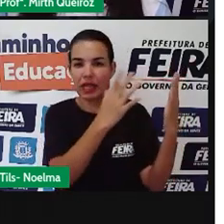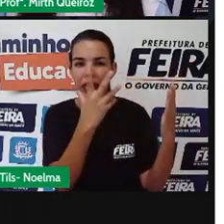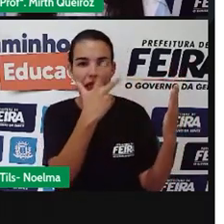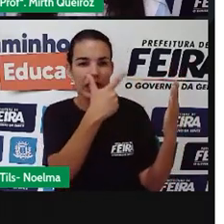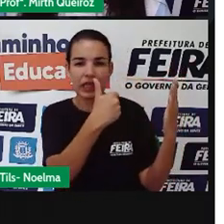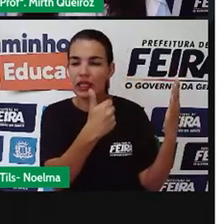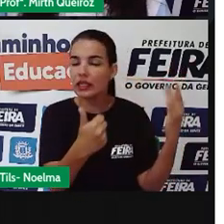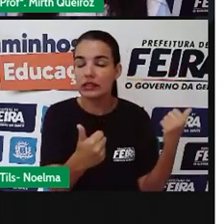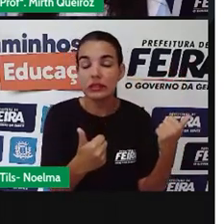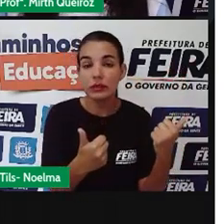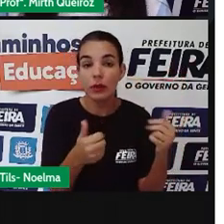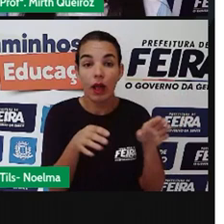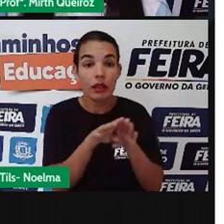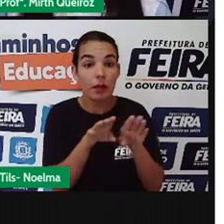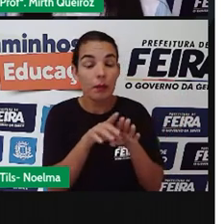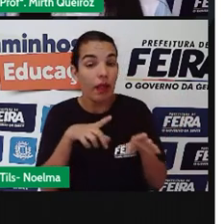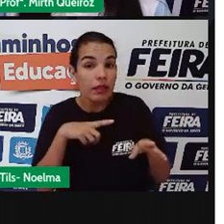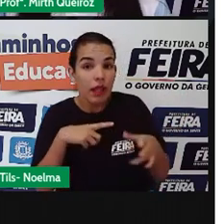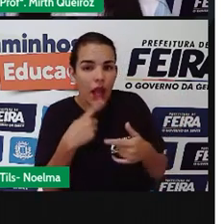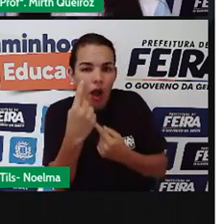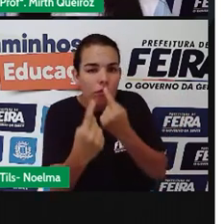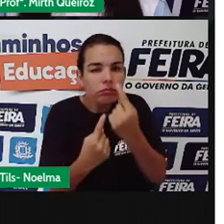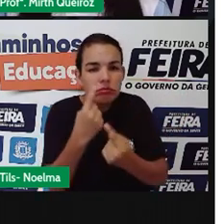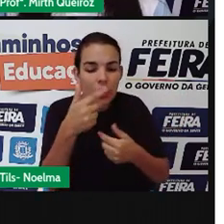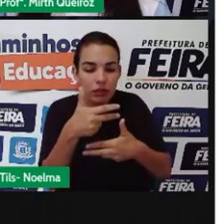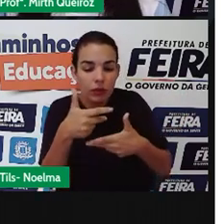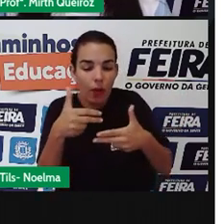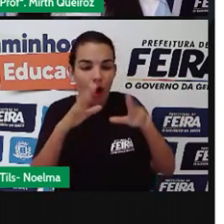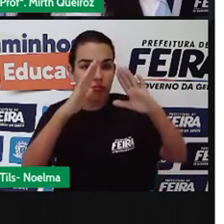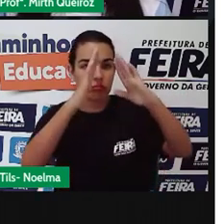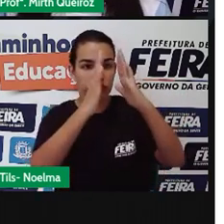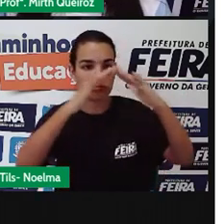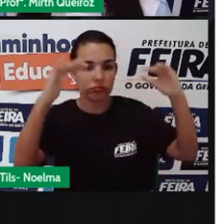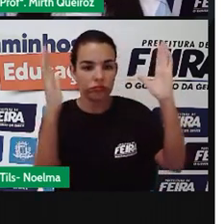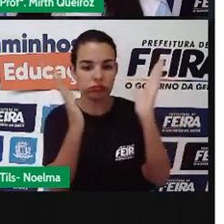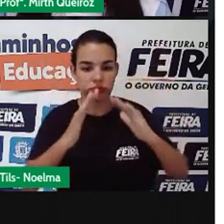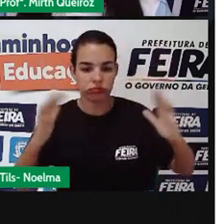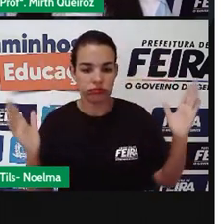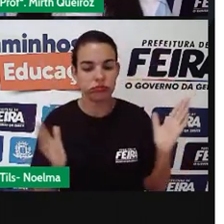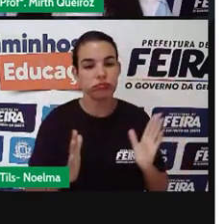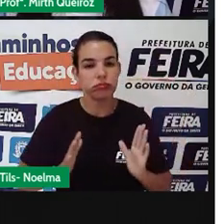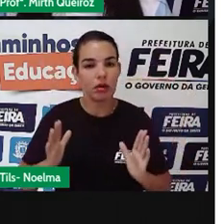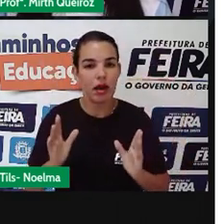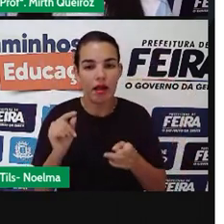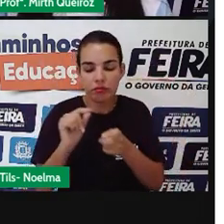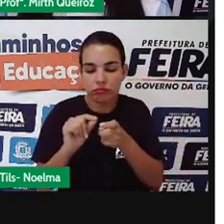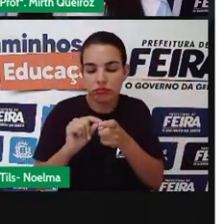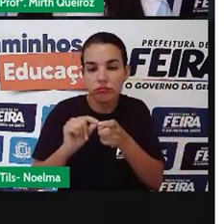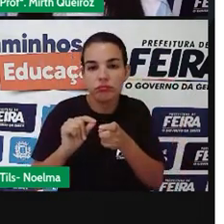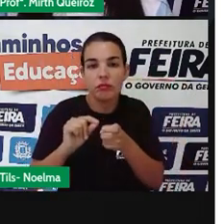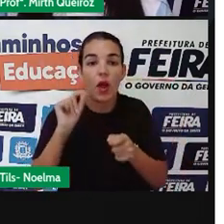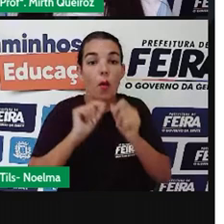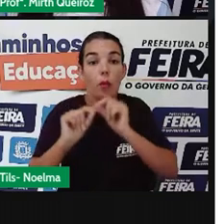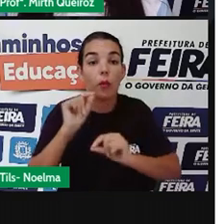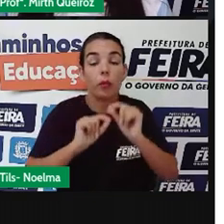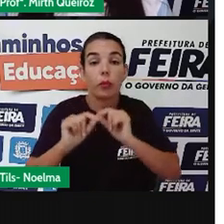alguns utensílios e escrituras aí feitas e